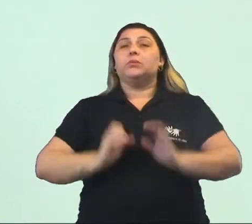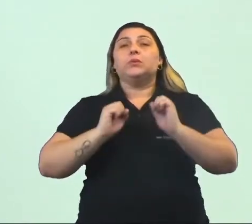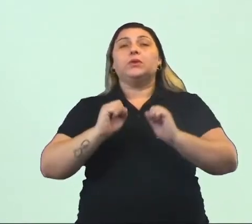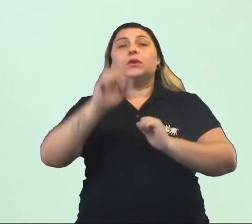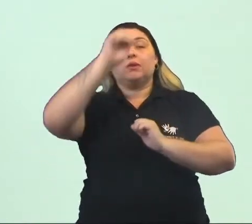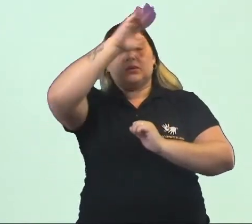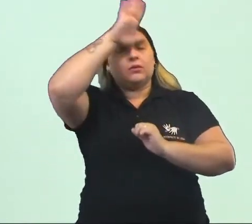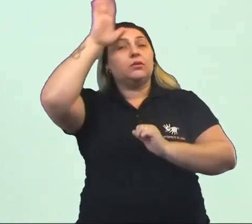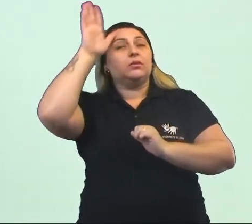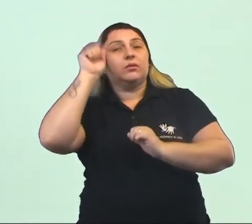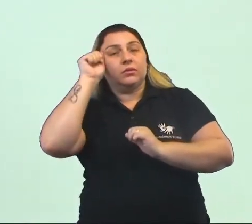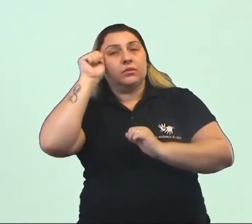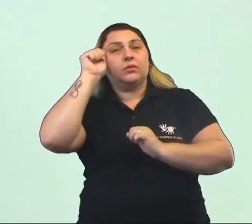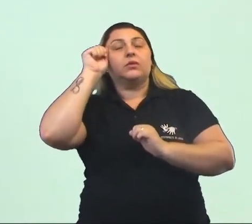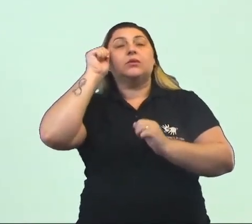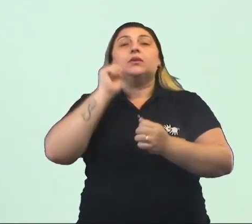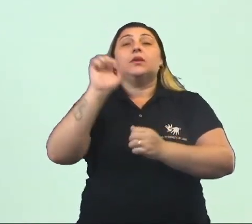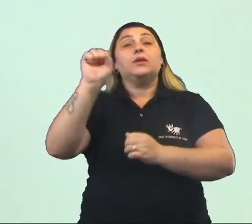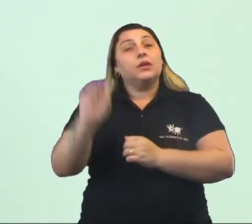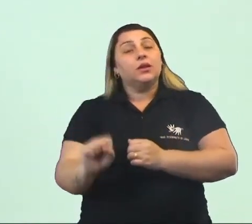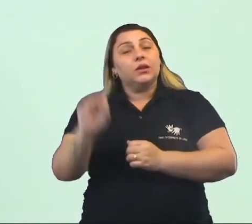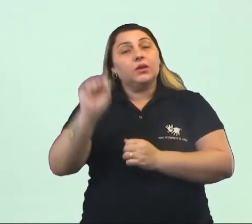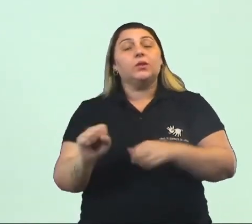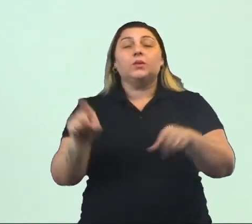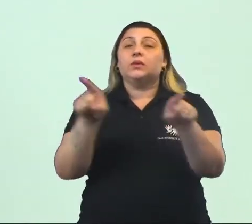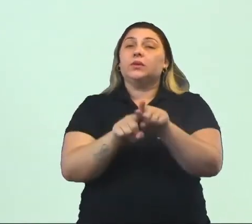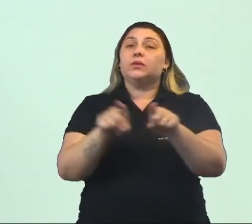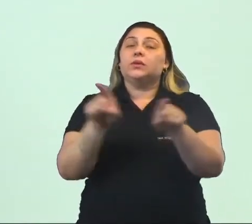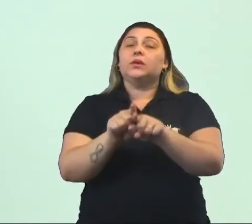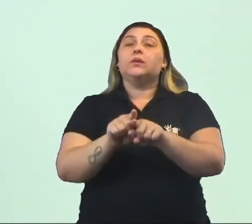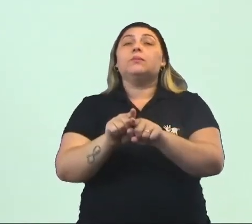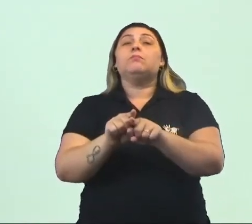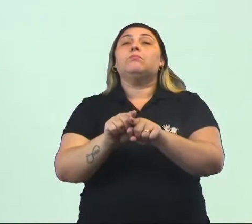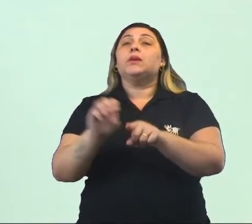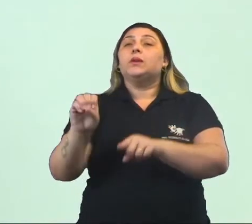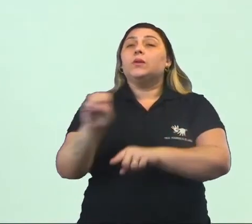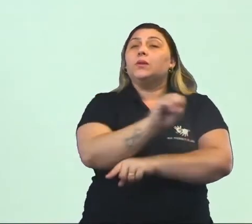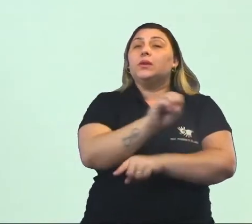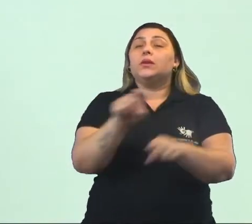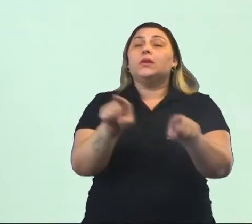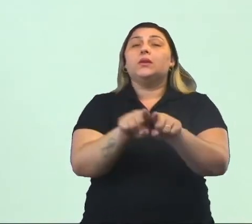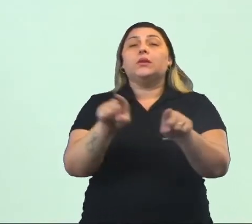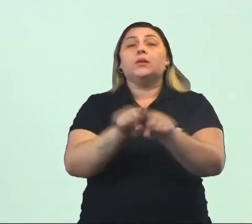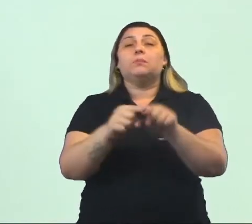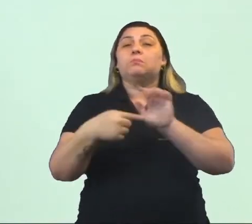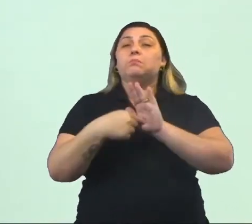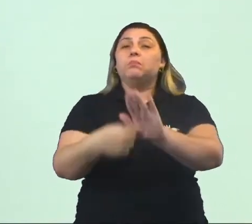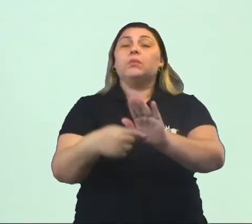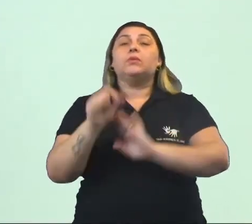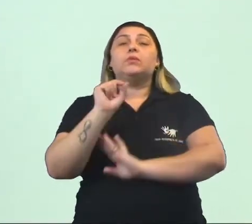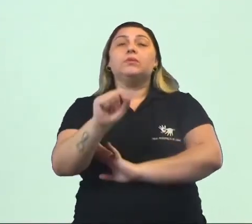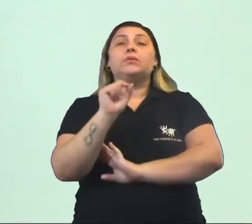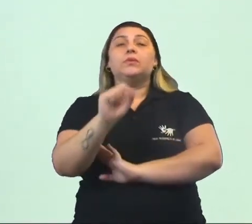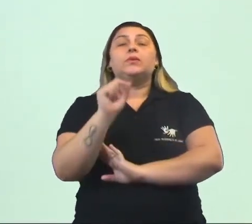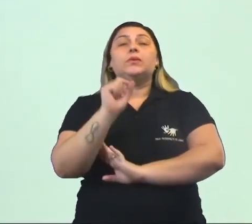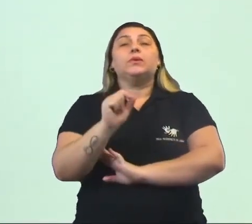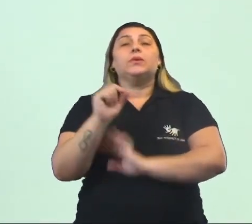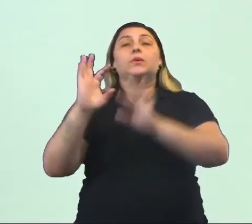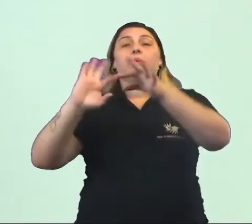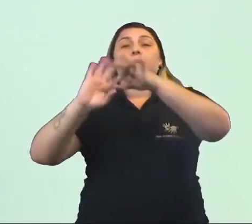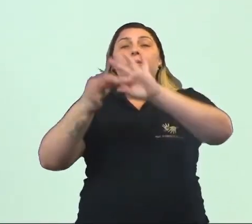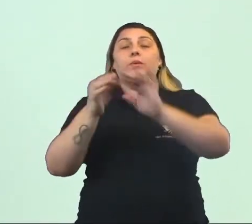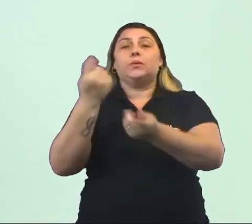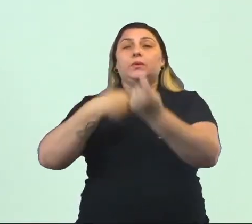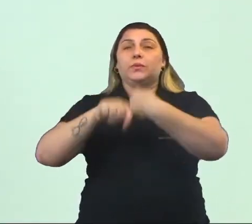Amazônia, poderia ser na parte sul do Brasil, na parte central, não importa. Então, mostra que os ciclos